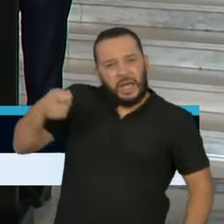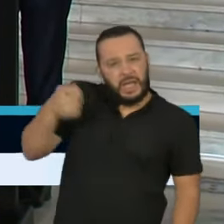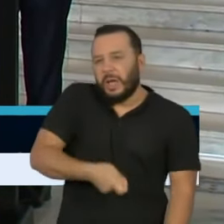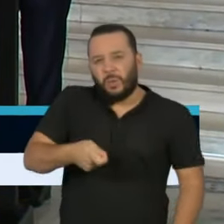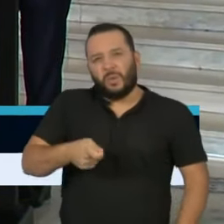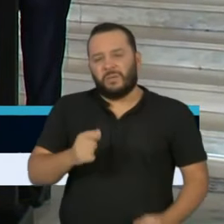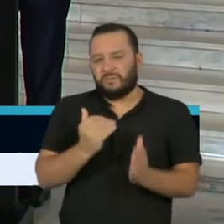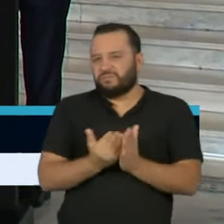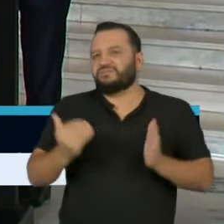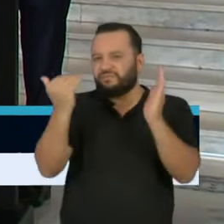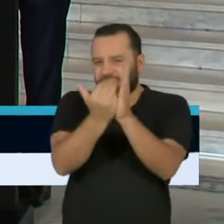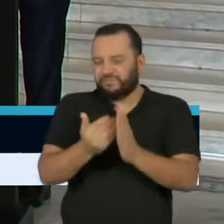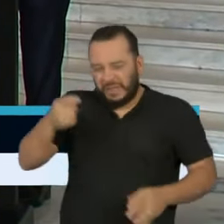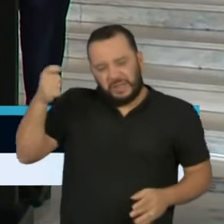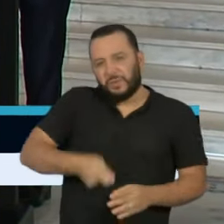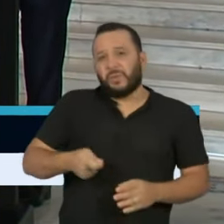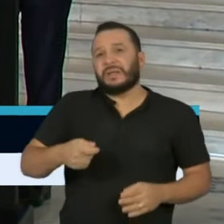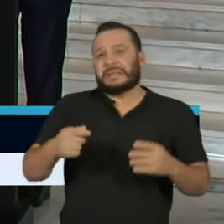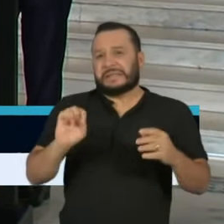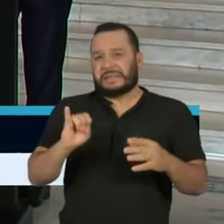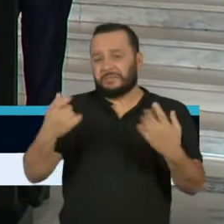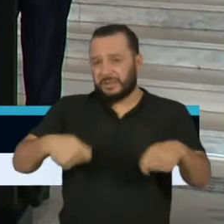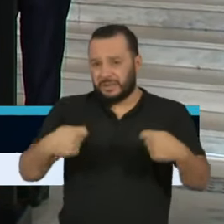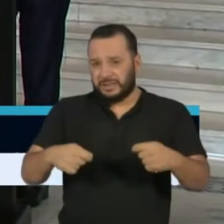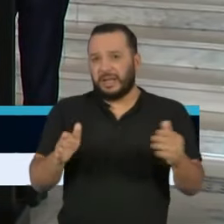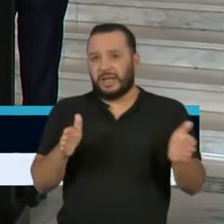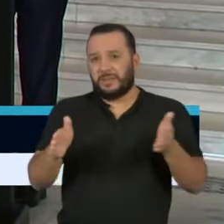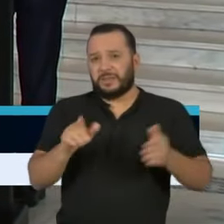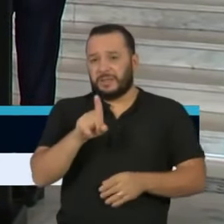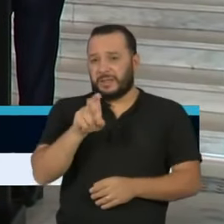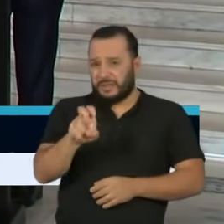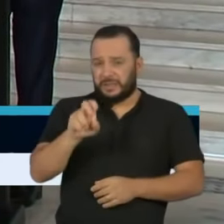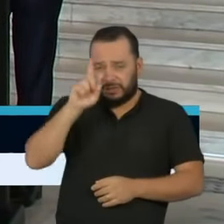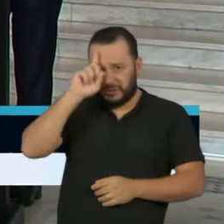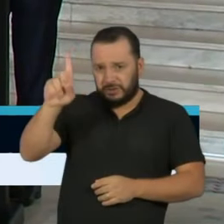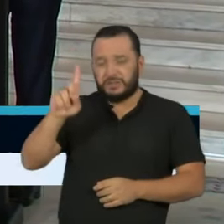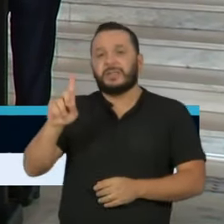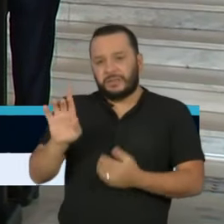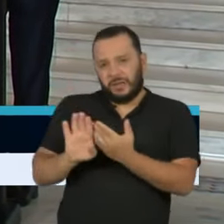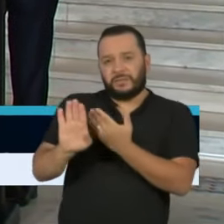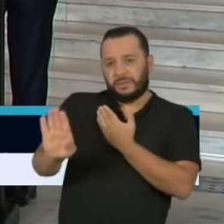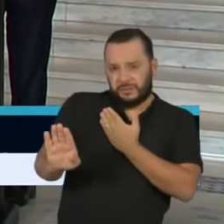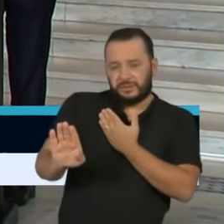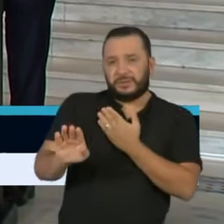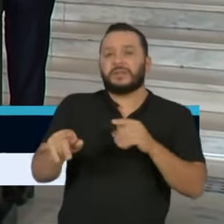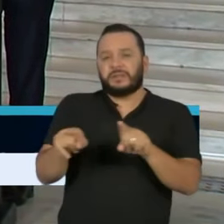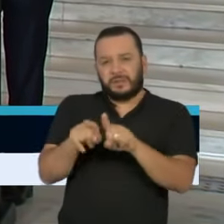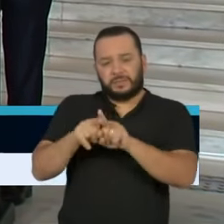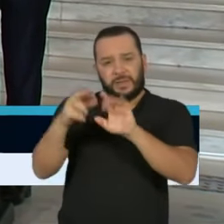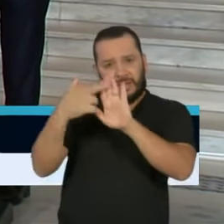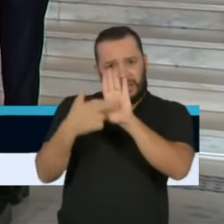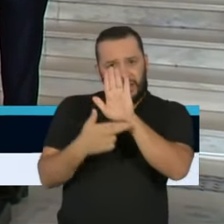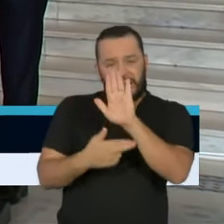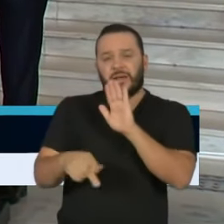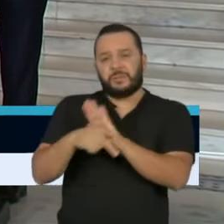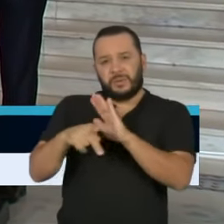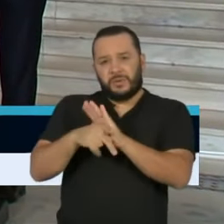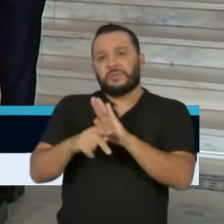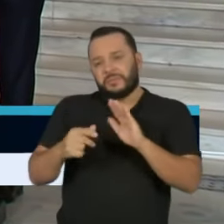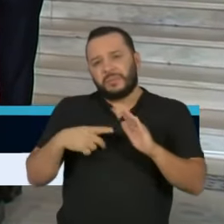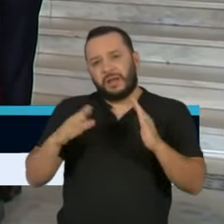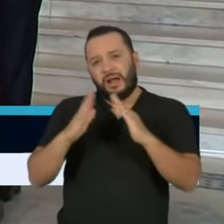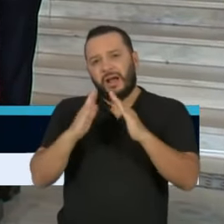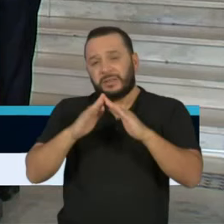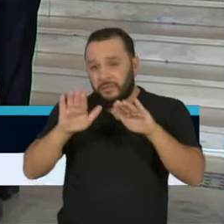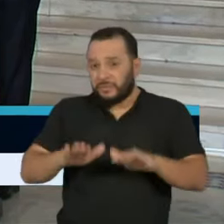necessário, para esses próximos 15 dias de quarentena, na fiscalização e nas próprias regras da quarentena. Eu queria saber